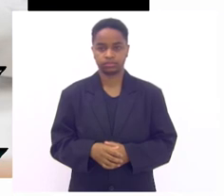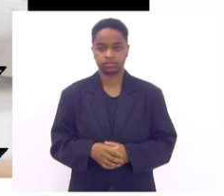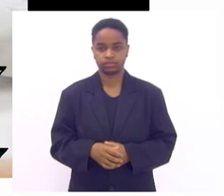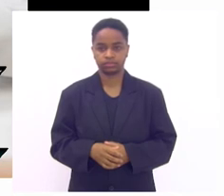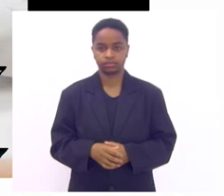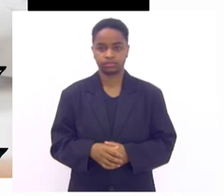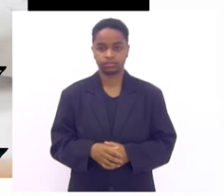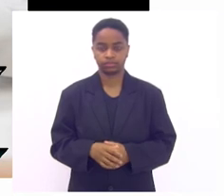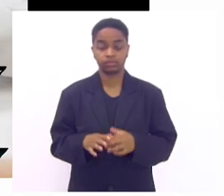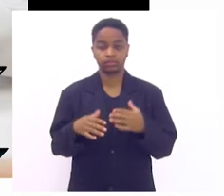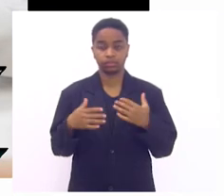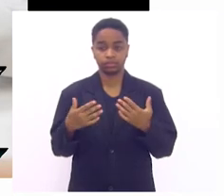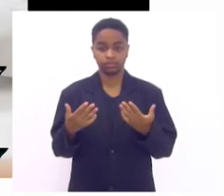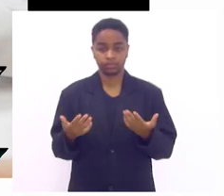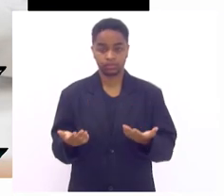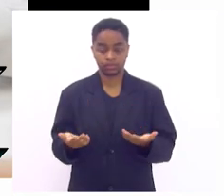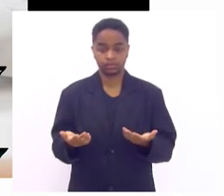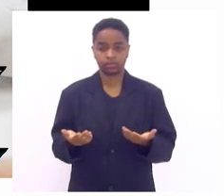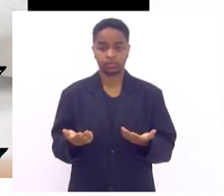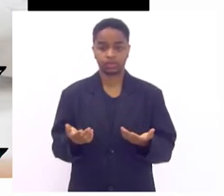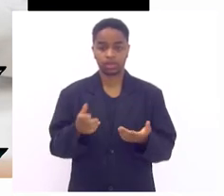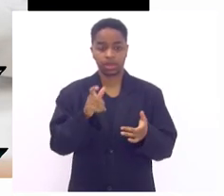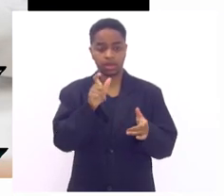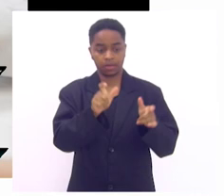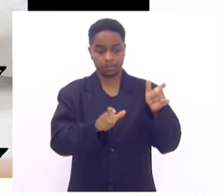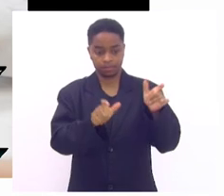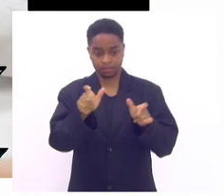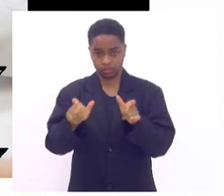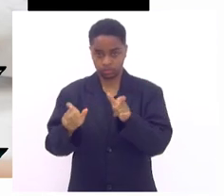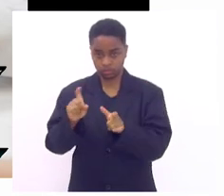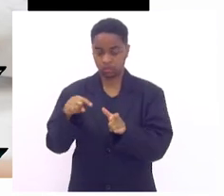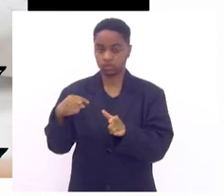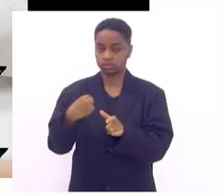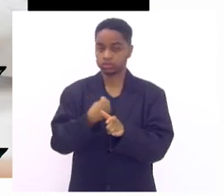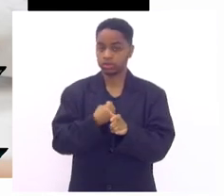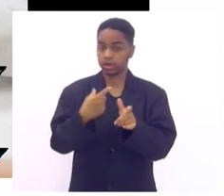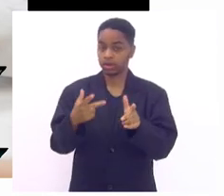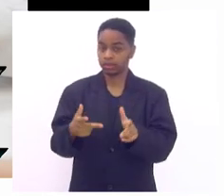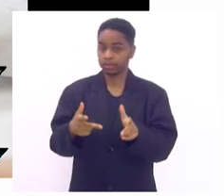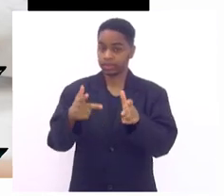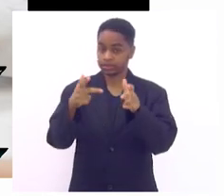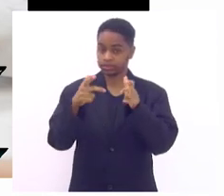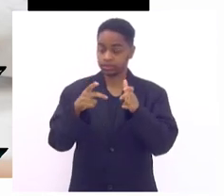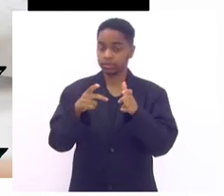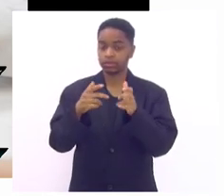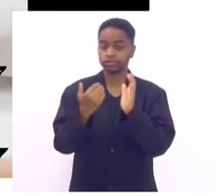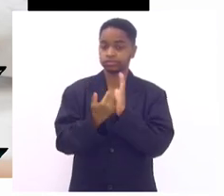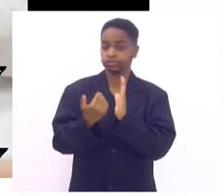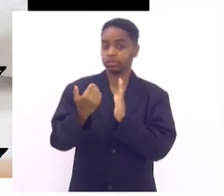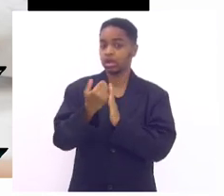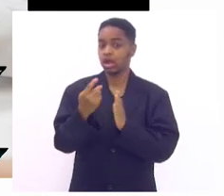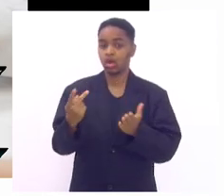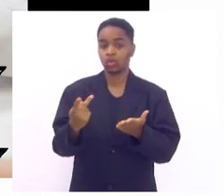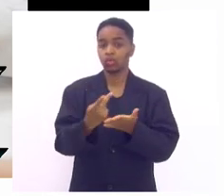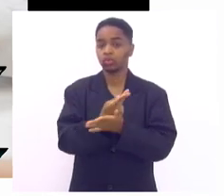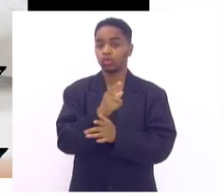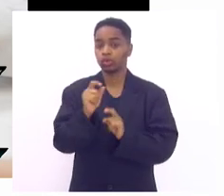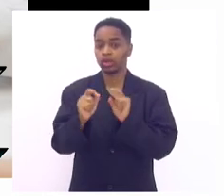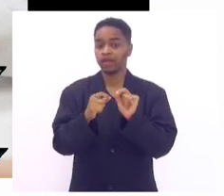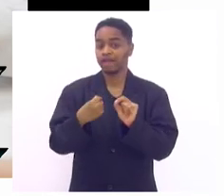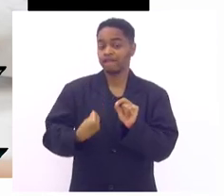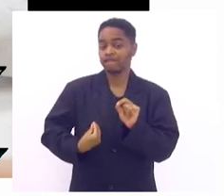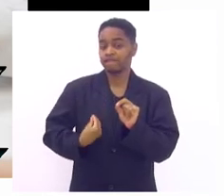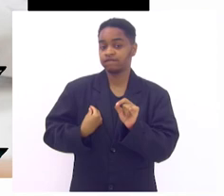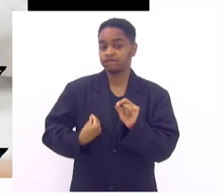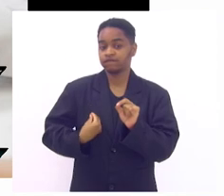Então, dessas pessoas, a gente vê que o que mais acomete é esse estilo de vida que a pessoa tem,